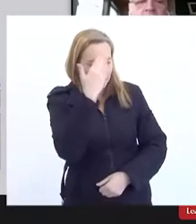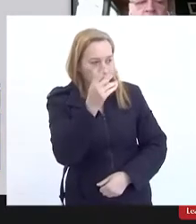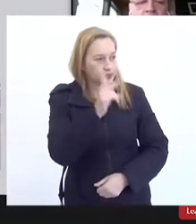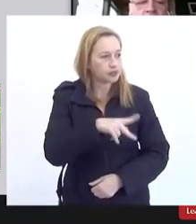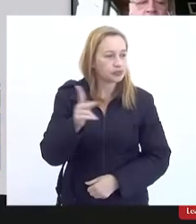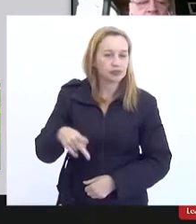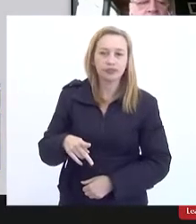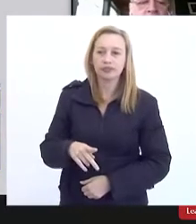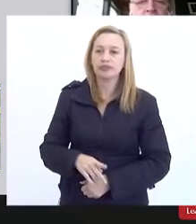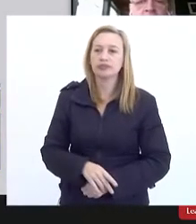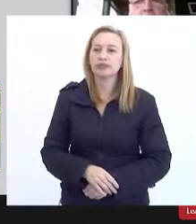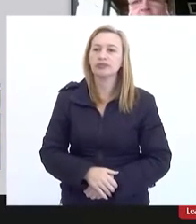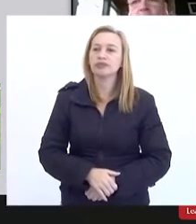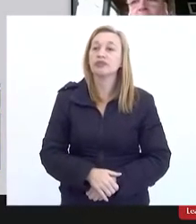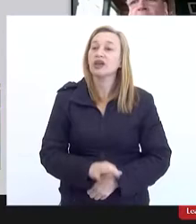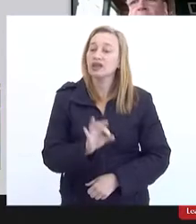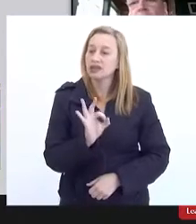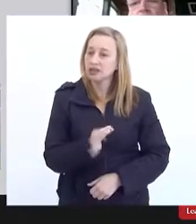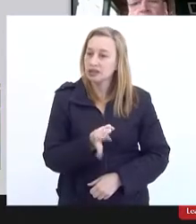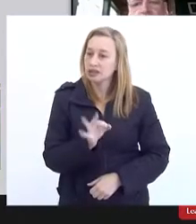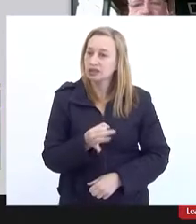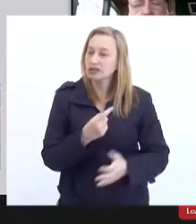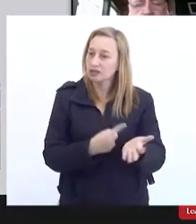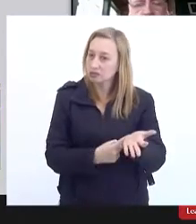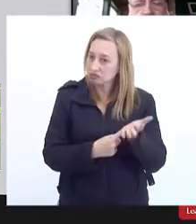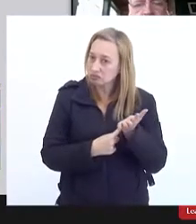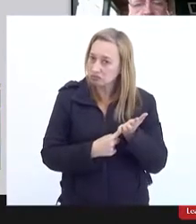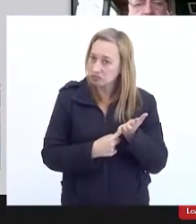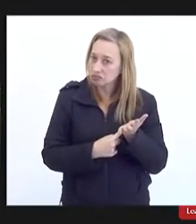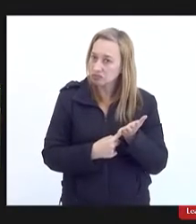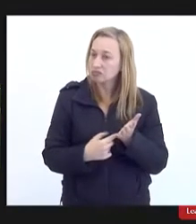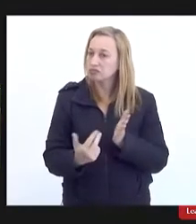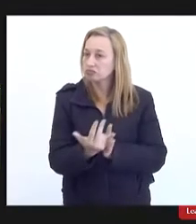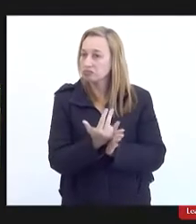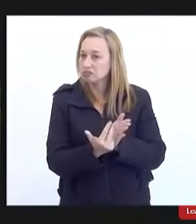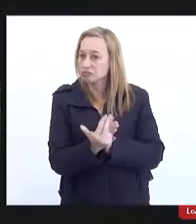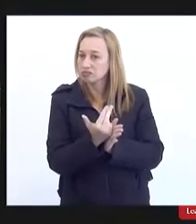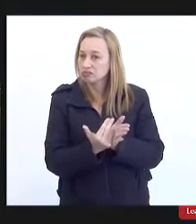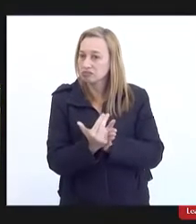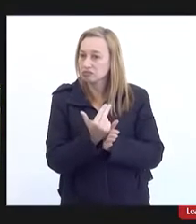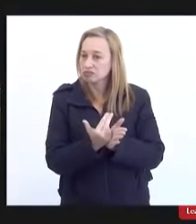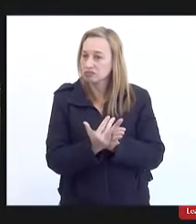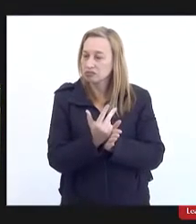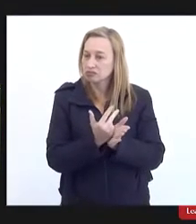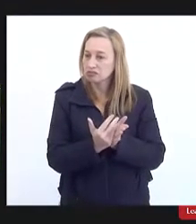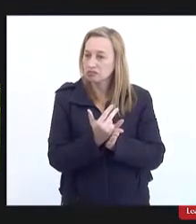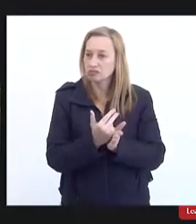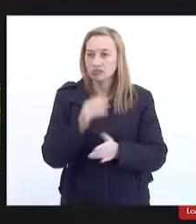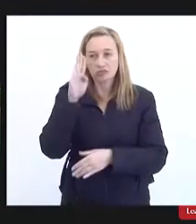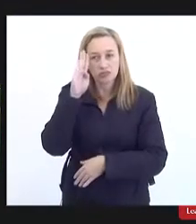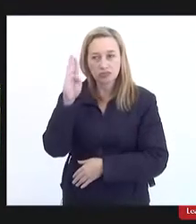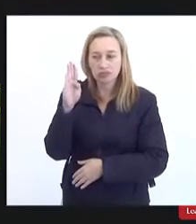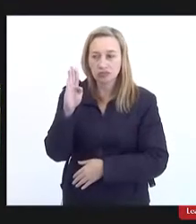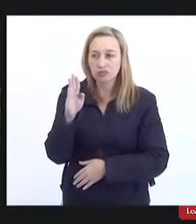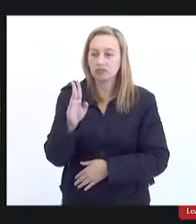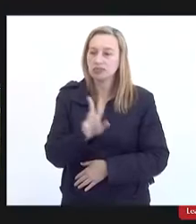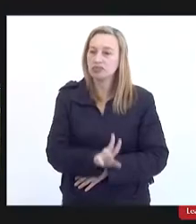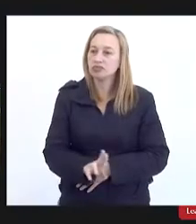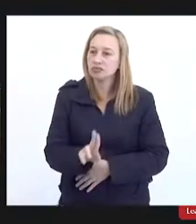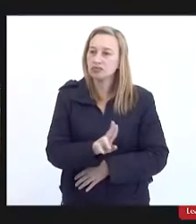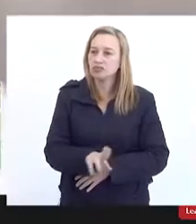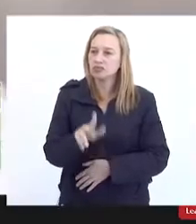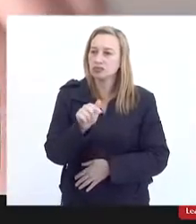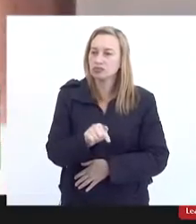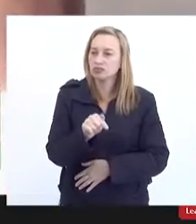professora Clonice, certamente ajudou muito, esse mapa será fundamental para consultas aqui,